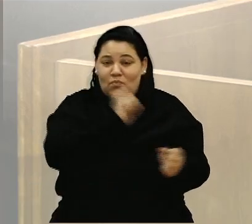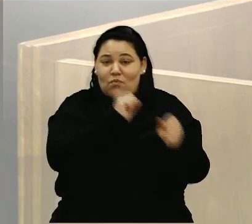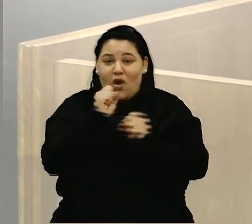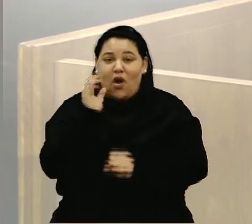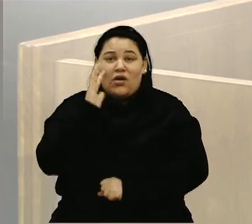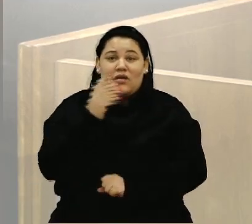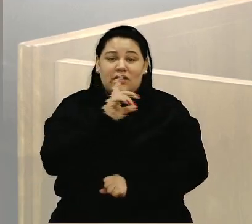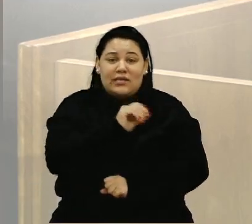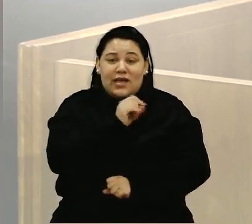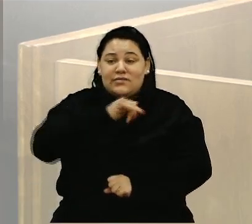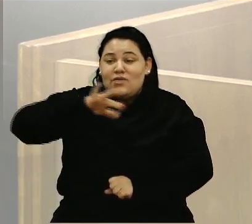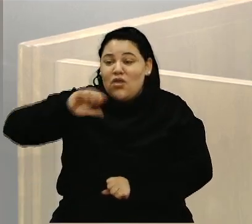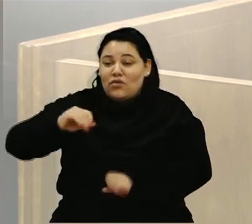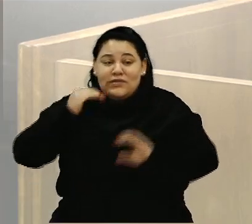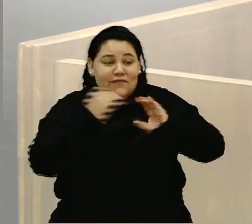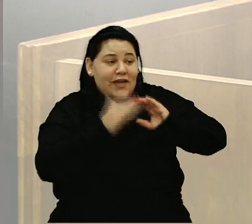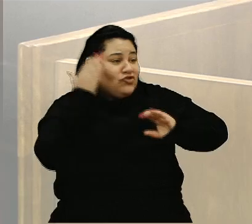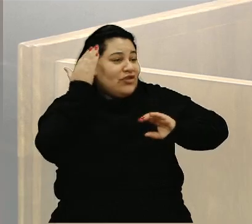vai para a Secretaria de Obras.